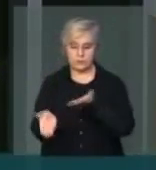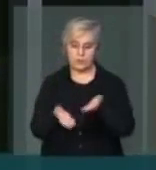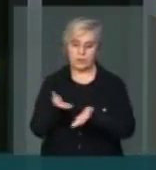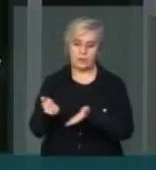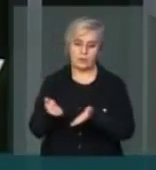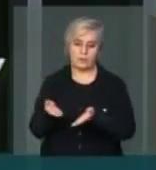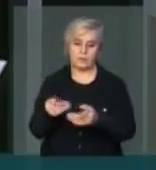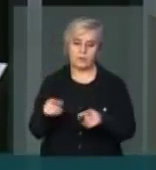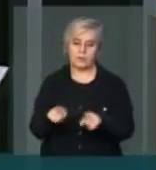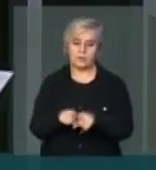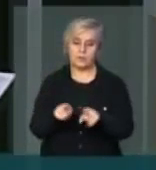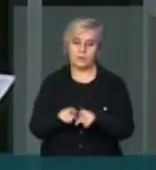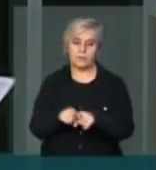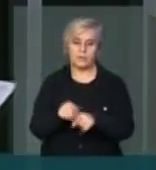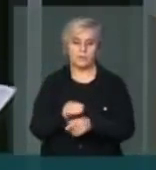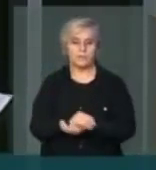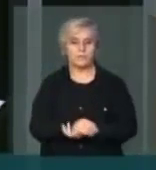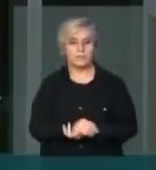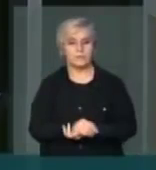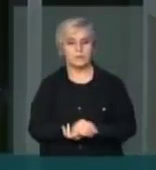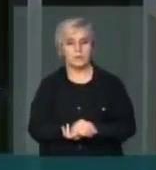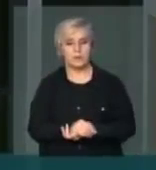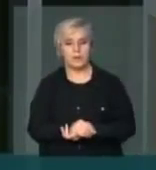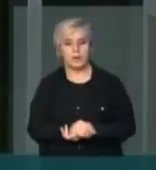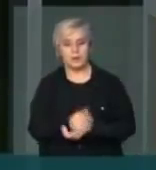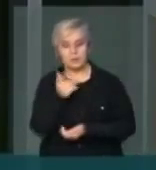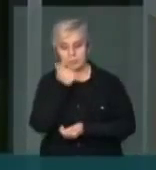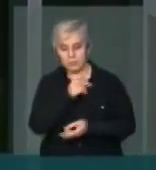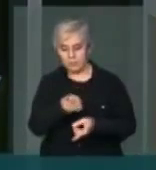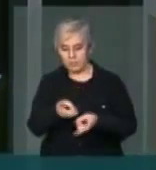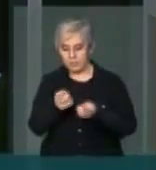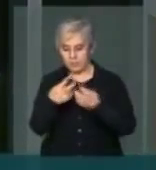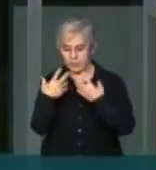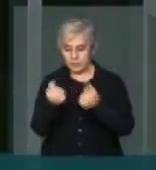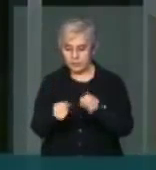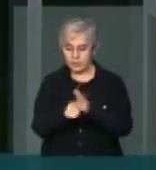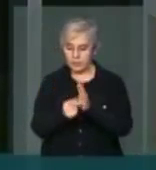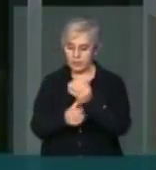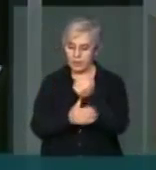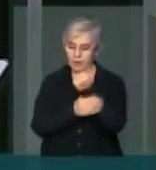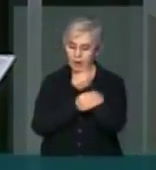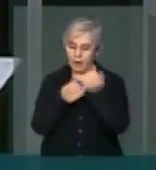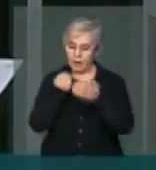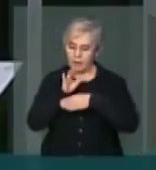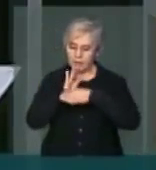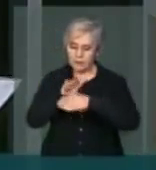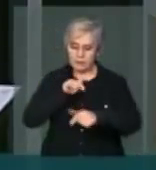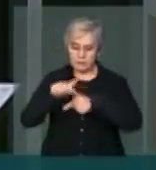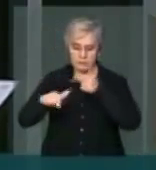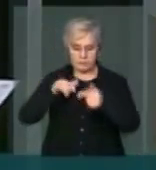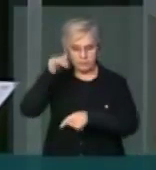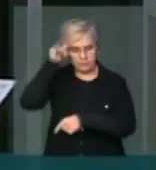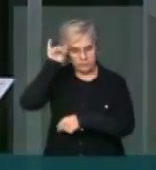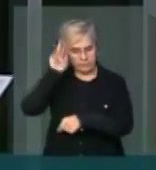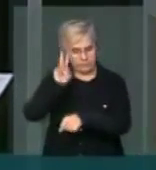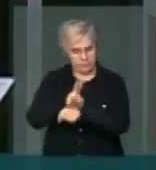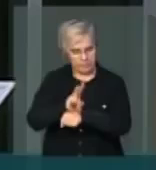mais restritivos, para a percepção do benefício do seguro-desemprego pelo trabalhador rural,